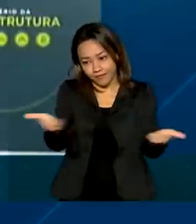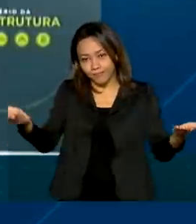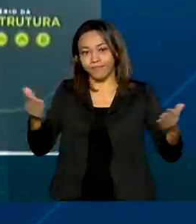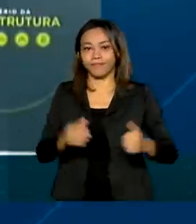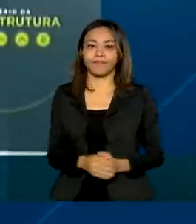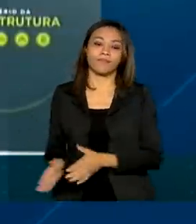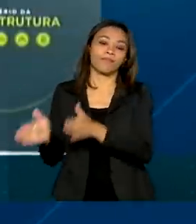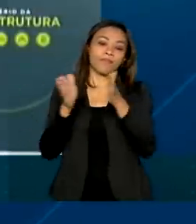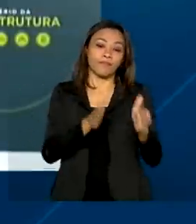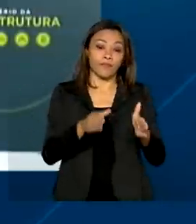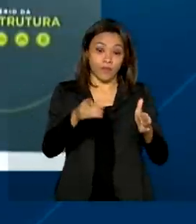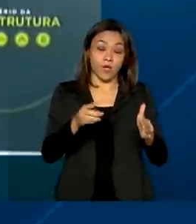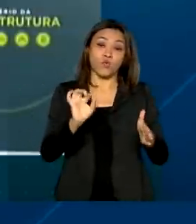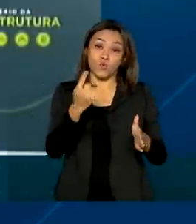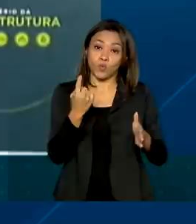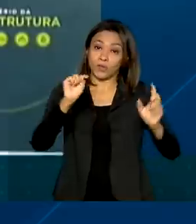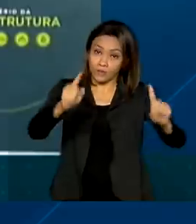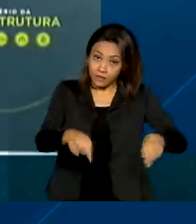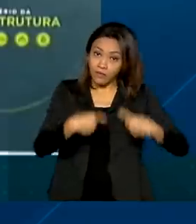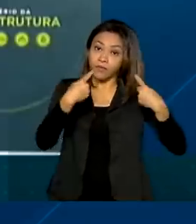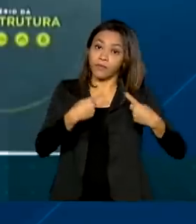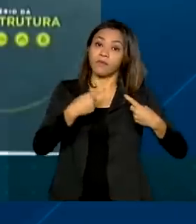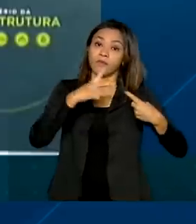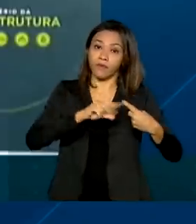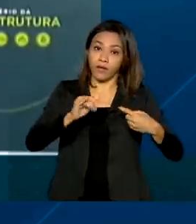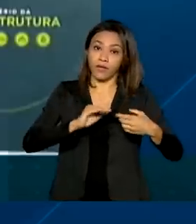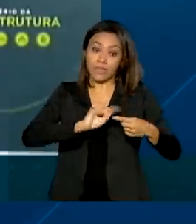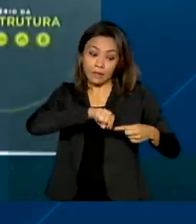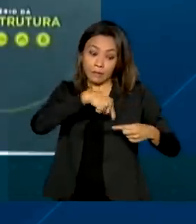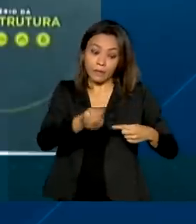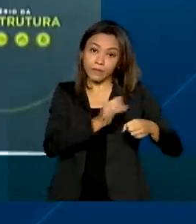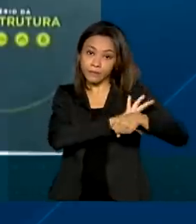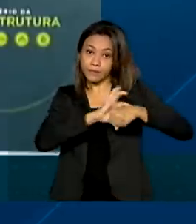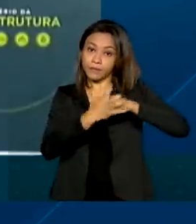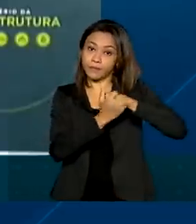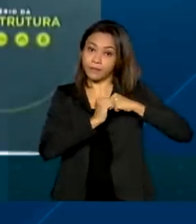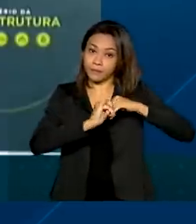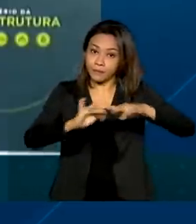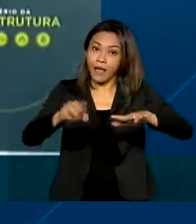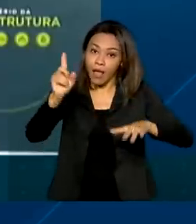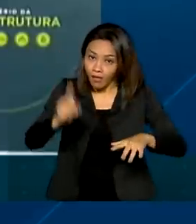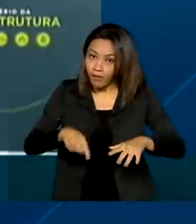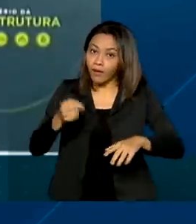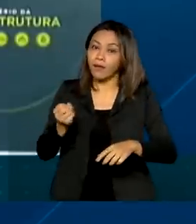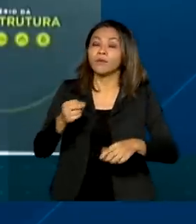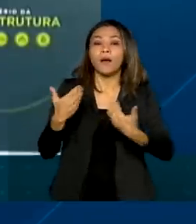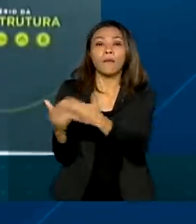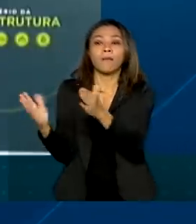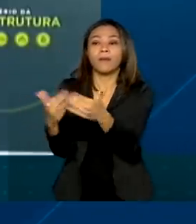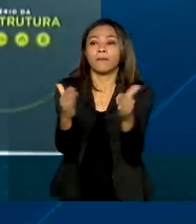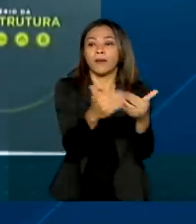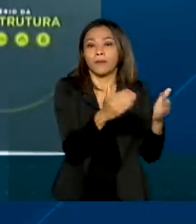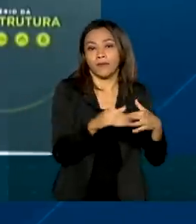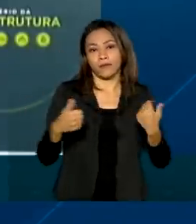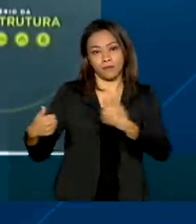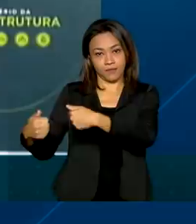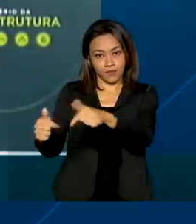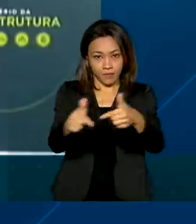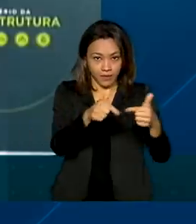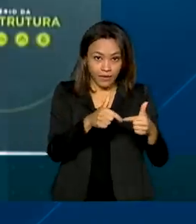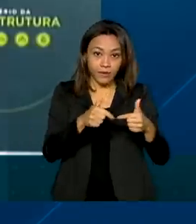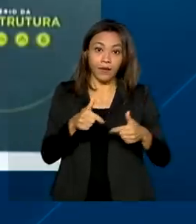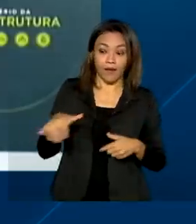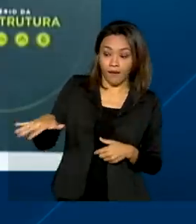terá logo na sequência desse enfrentamento à pandemia é a geração de emprego e, sem dúvida nenhuma, o setor de infraestrutura